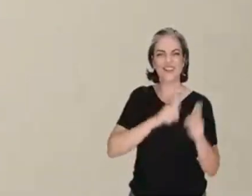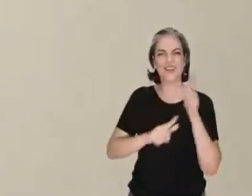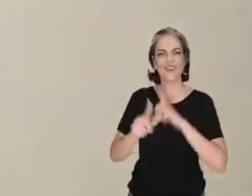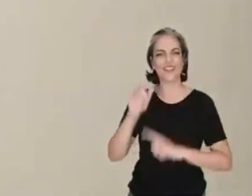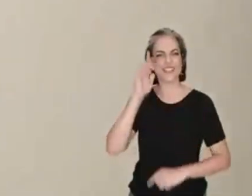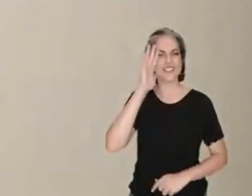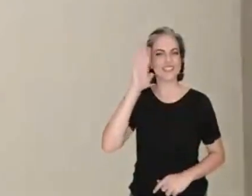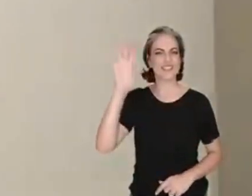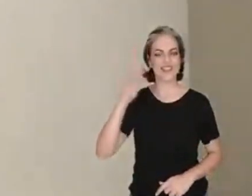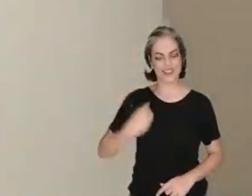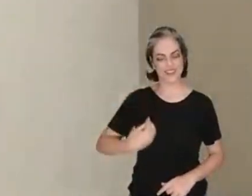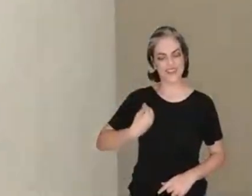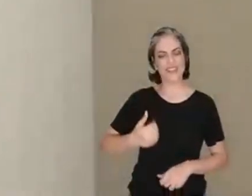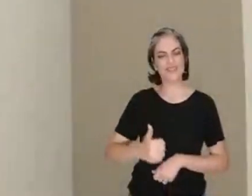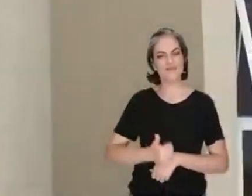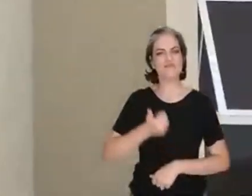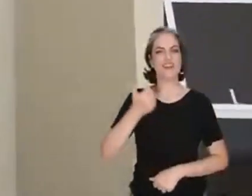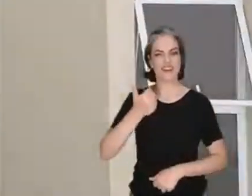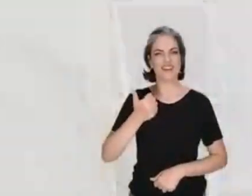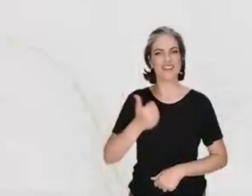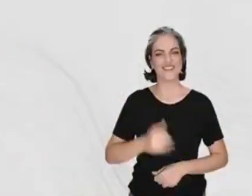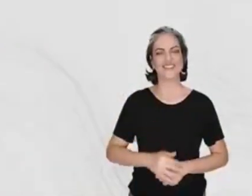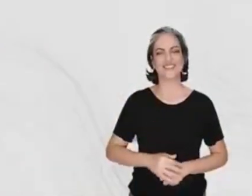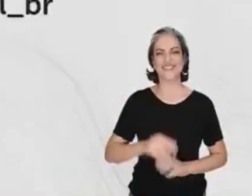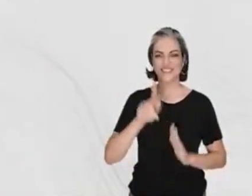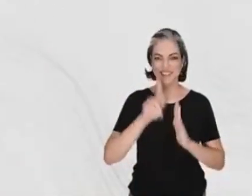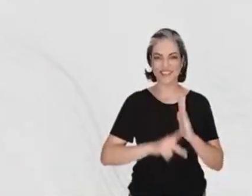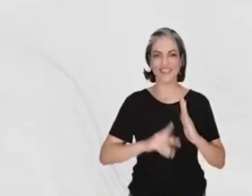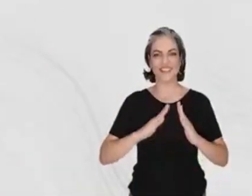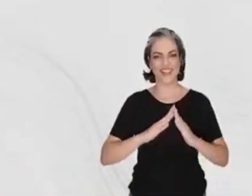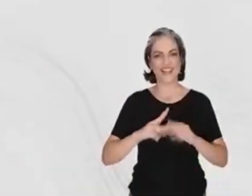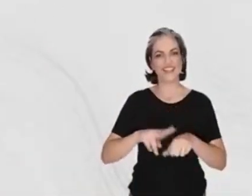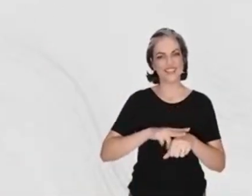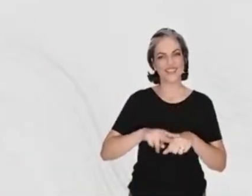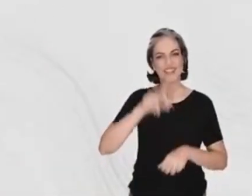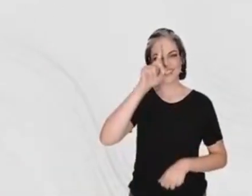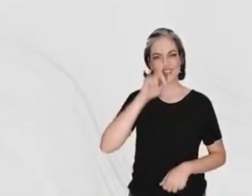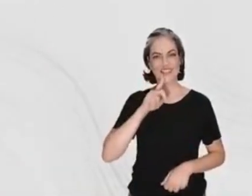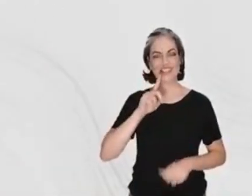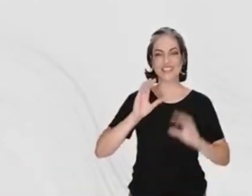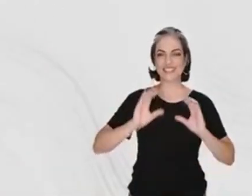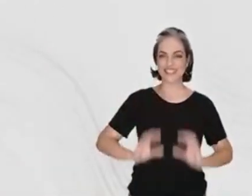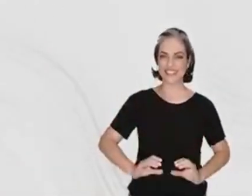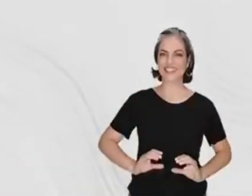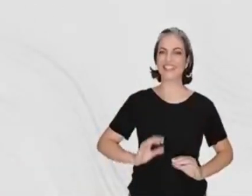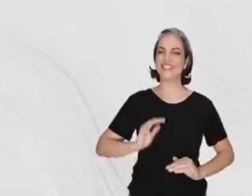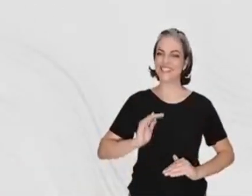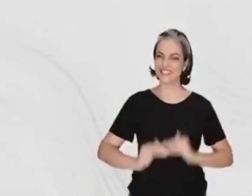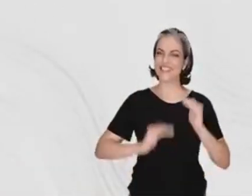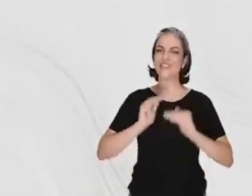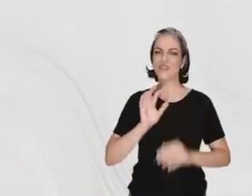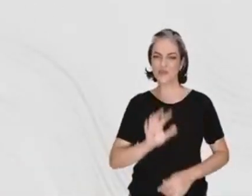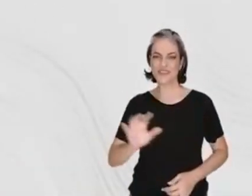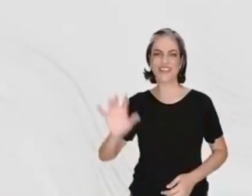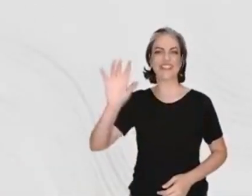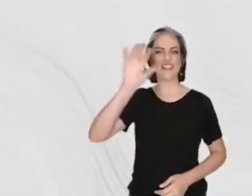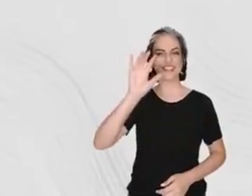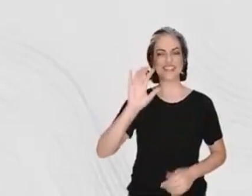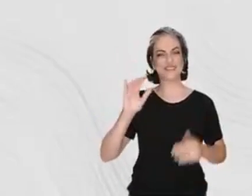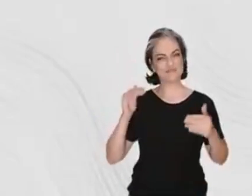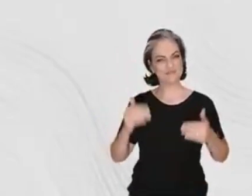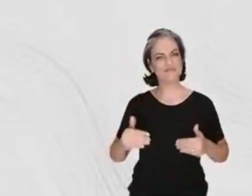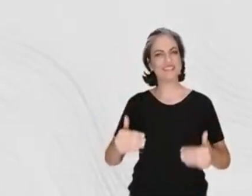sonhos e passa a viver melhor. Casa Verde e Amarela é cidadania, é desenvolvimento regional.